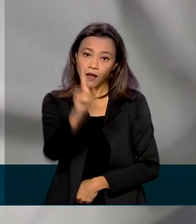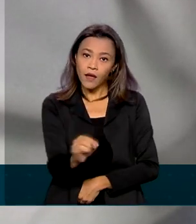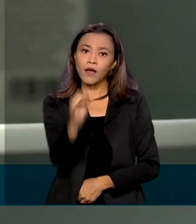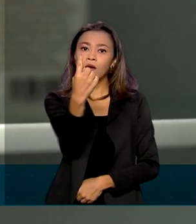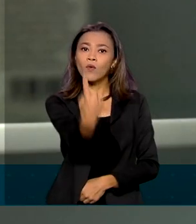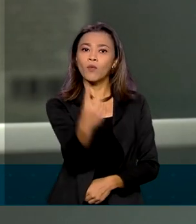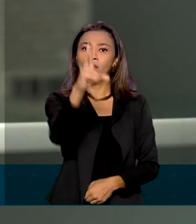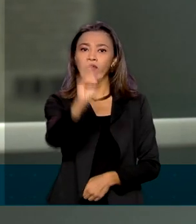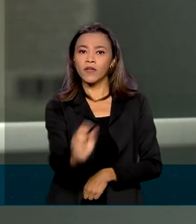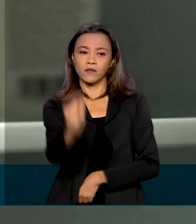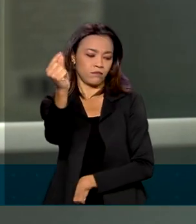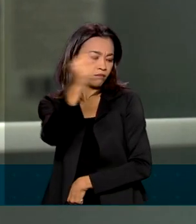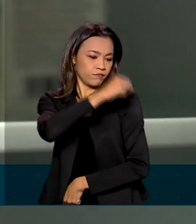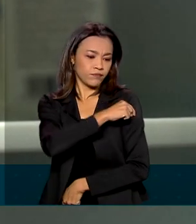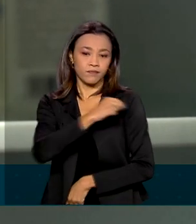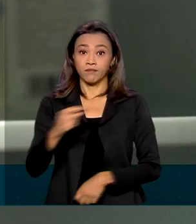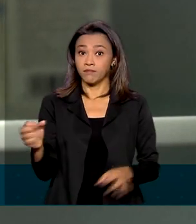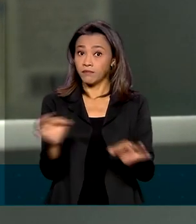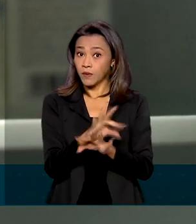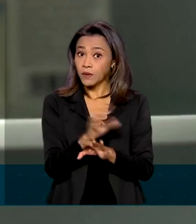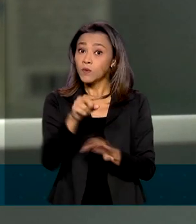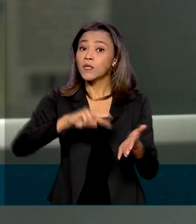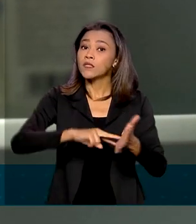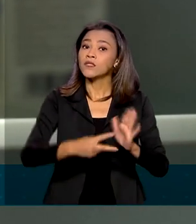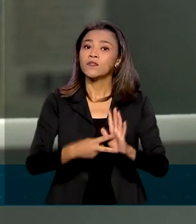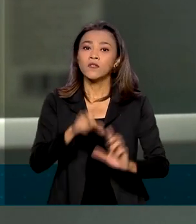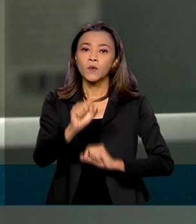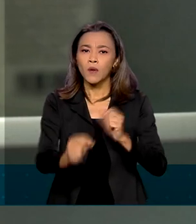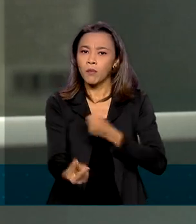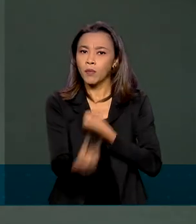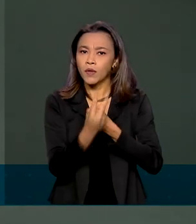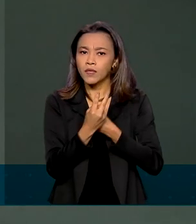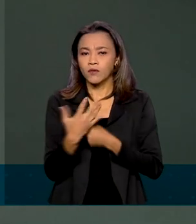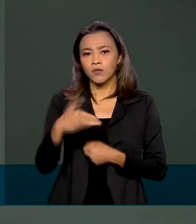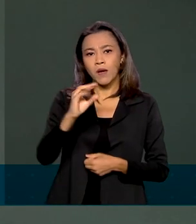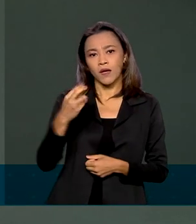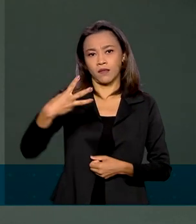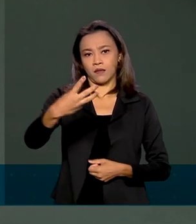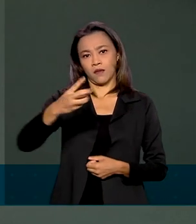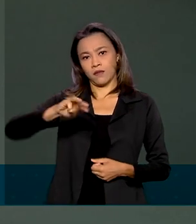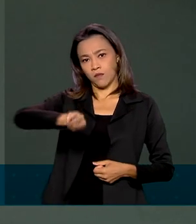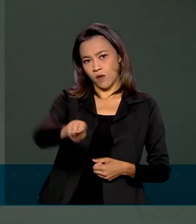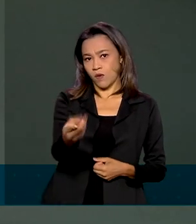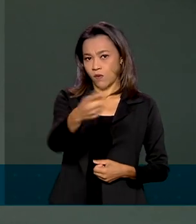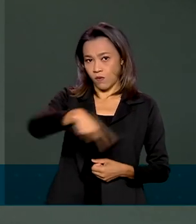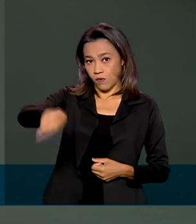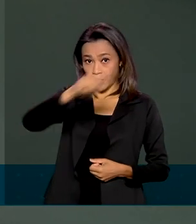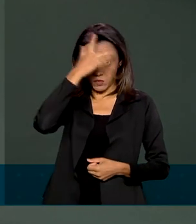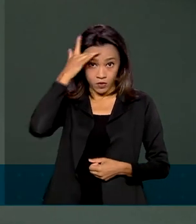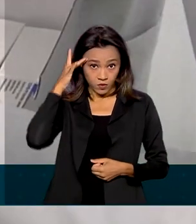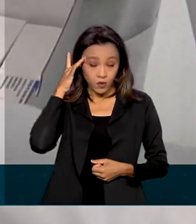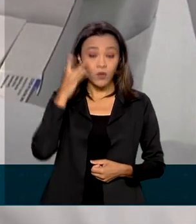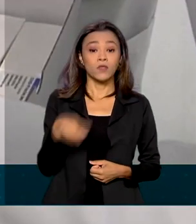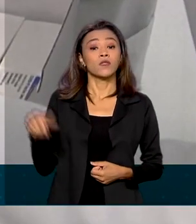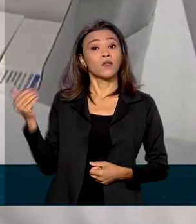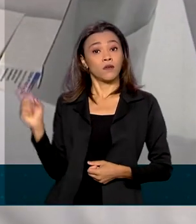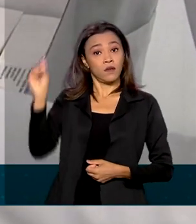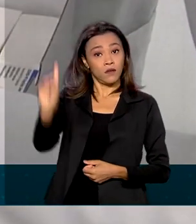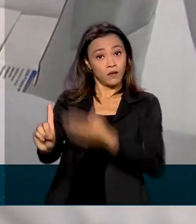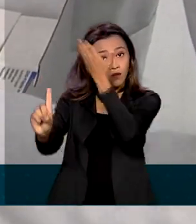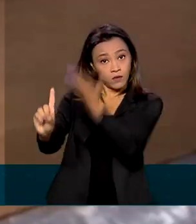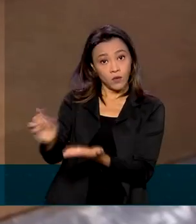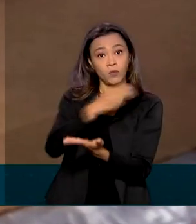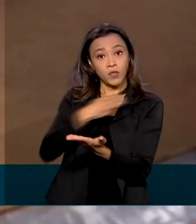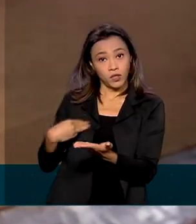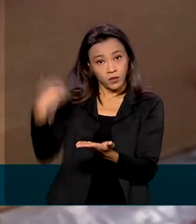dose única, o que vai representar a imunização de mais 3 milhões de brasileiros. Segundo o ministro Queiroga, a